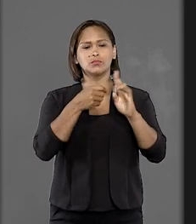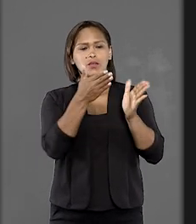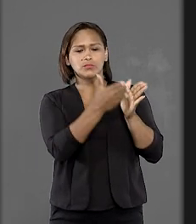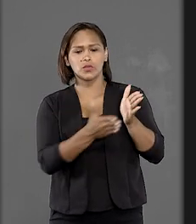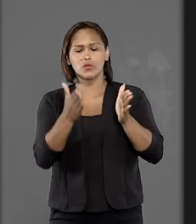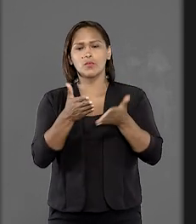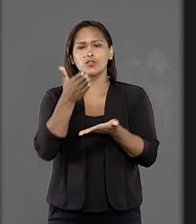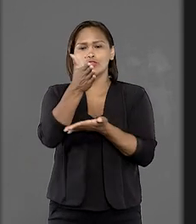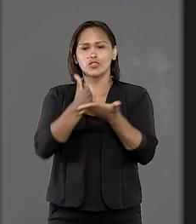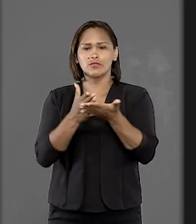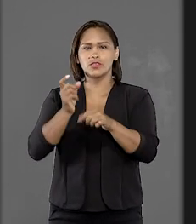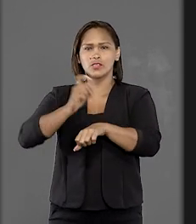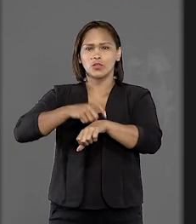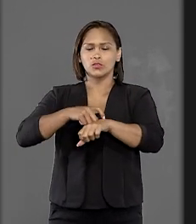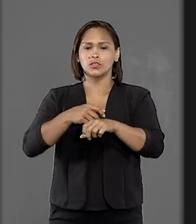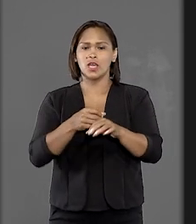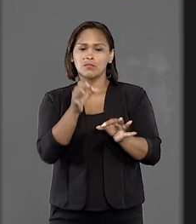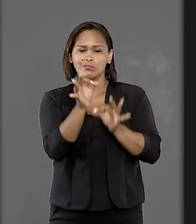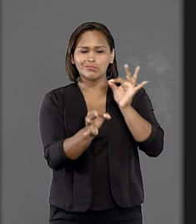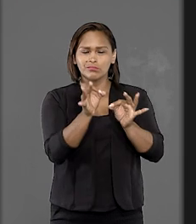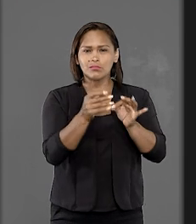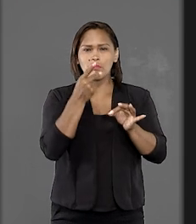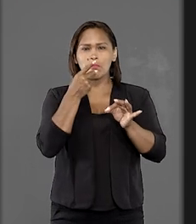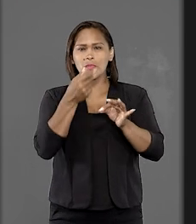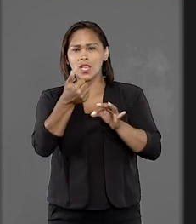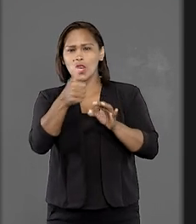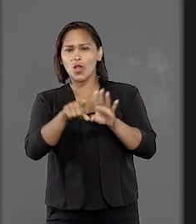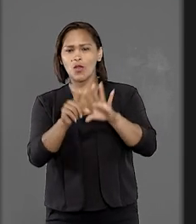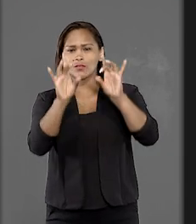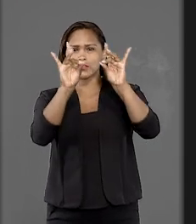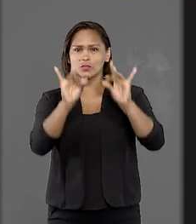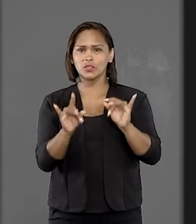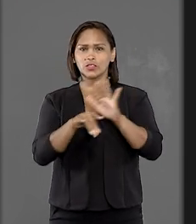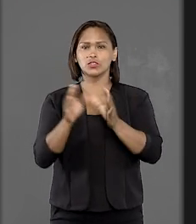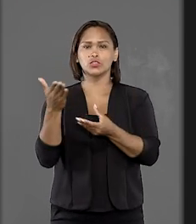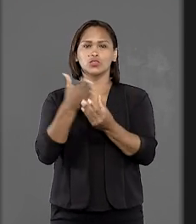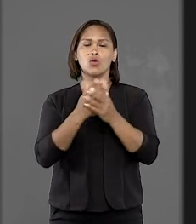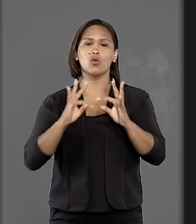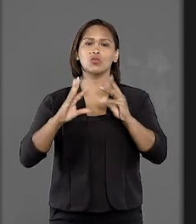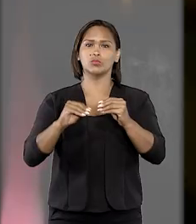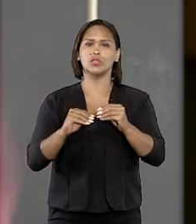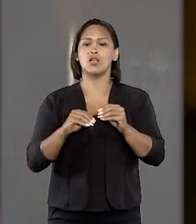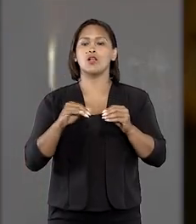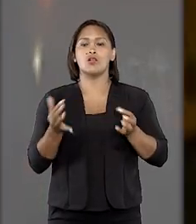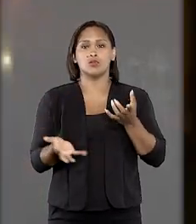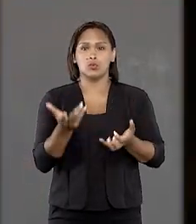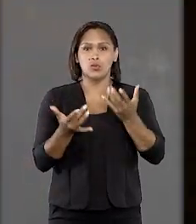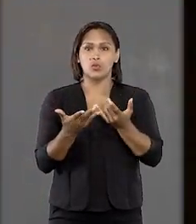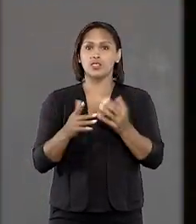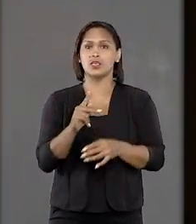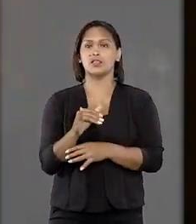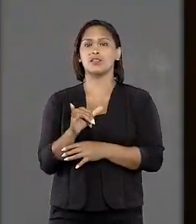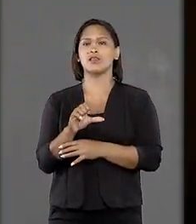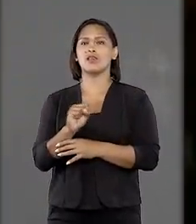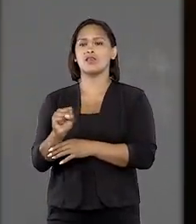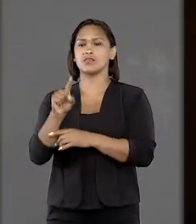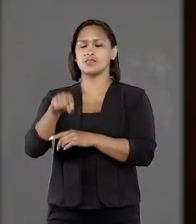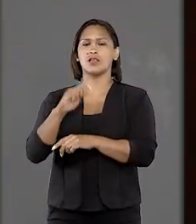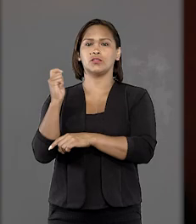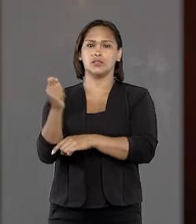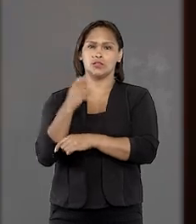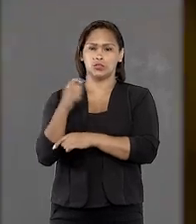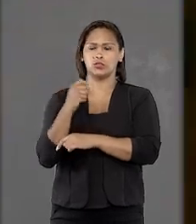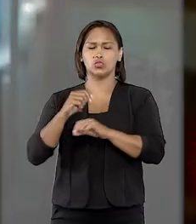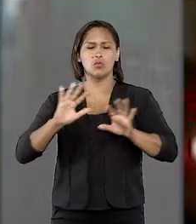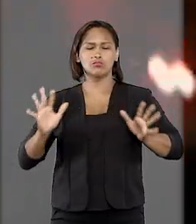partes definam uma divisão do tempo que se ajuste melhor às peculiaridades do caso. O incêndio da Boate Kiss em Santa Maria,